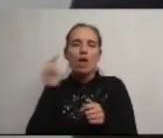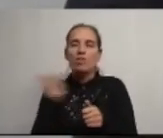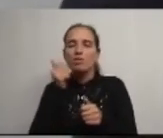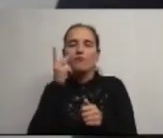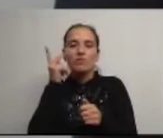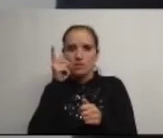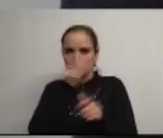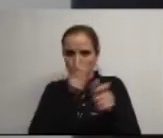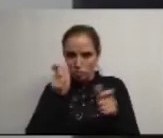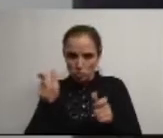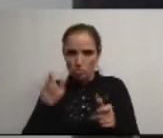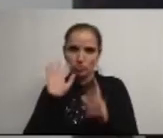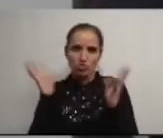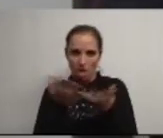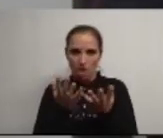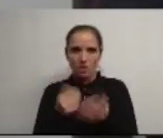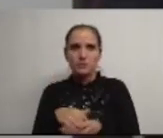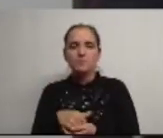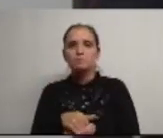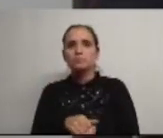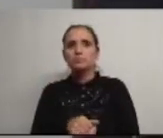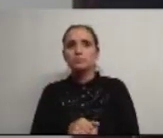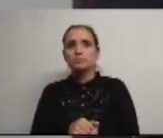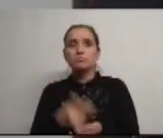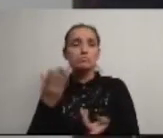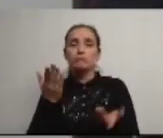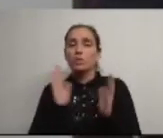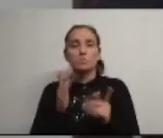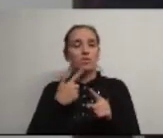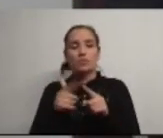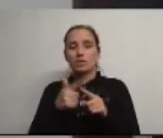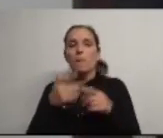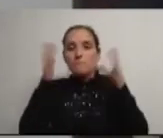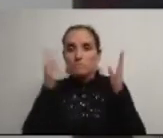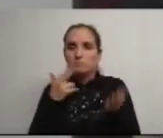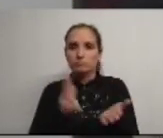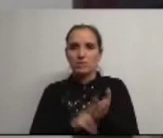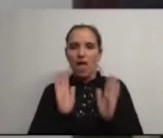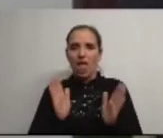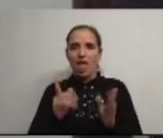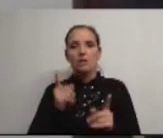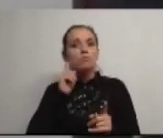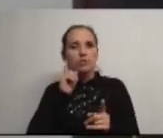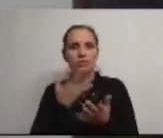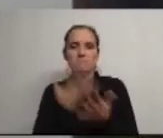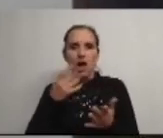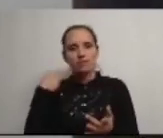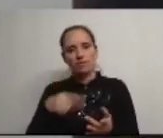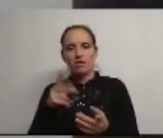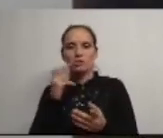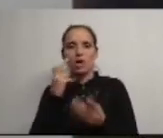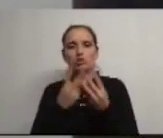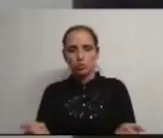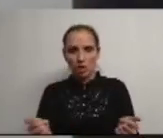dos munícipes e ou dos cidadãos em geral não basta que fique diferente é preciso que seja eficaz nos resultados por